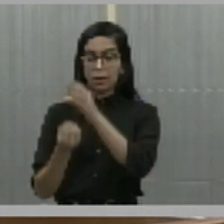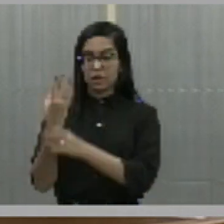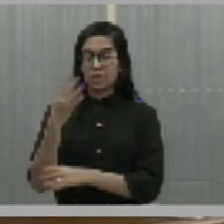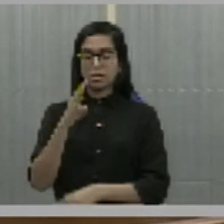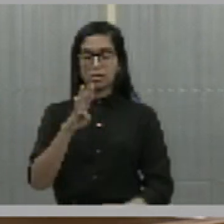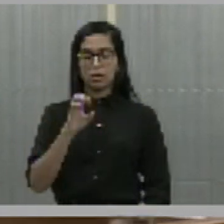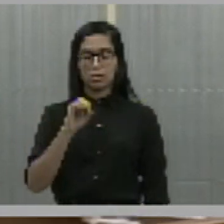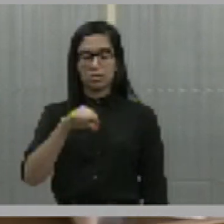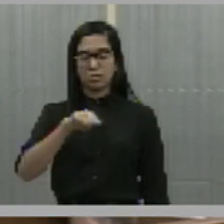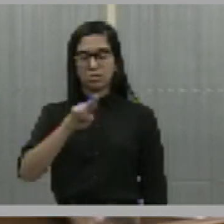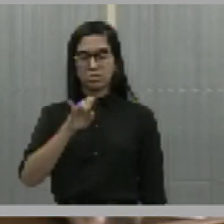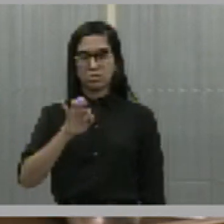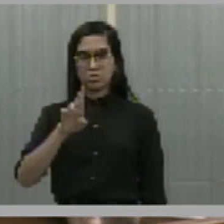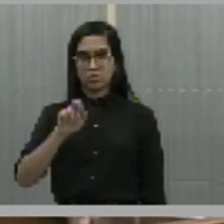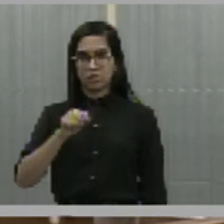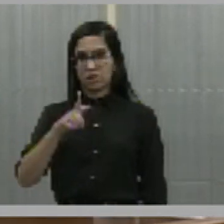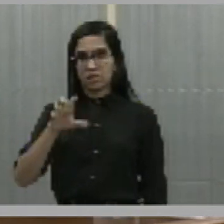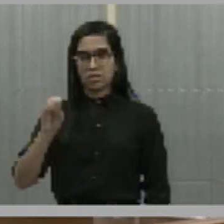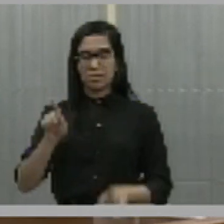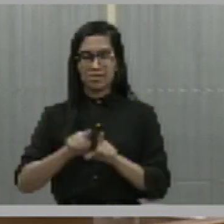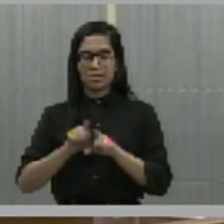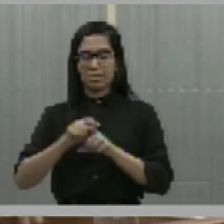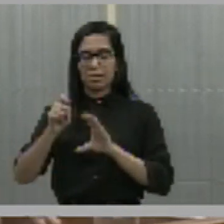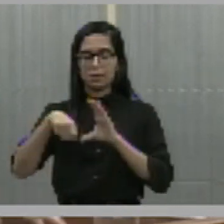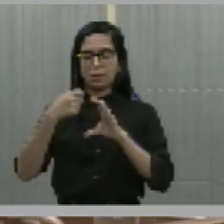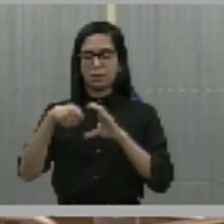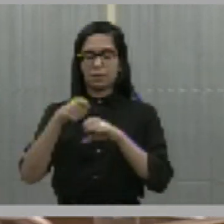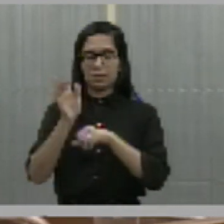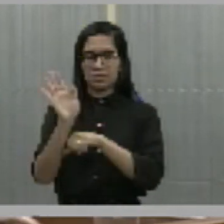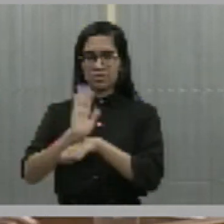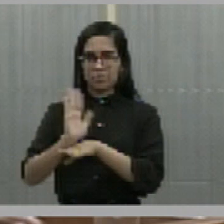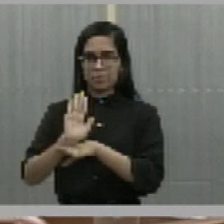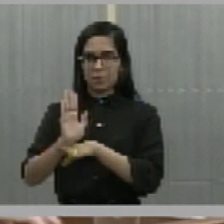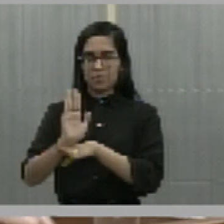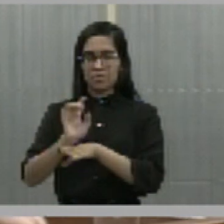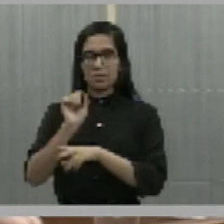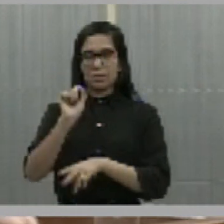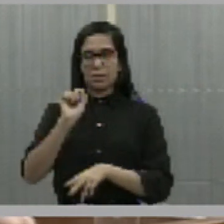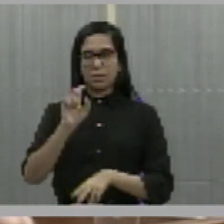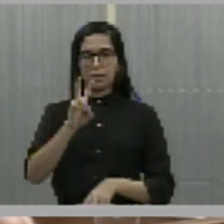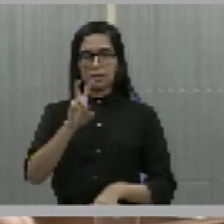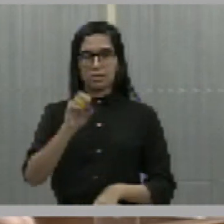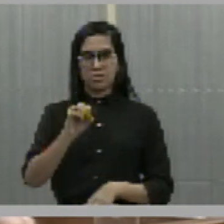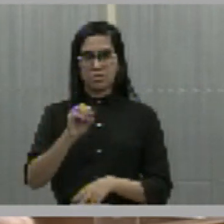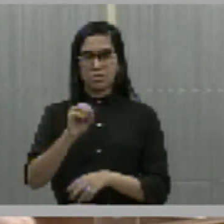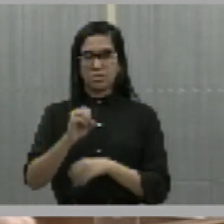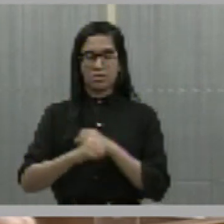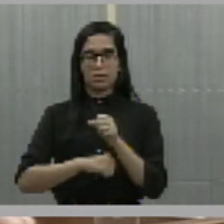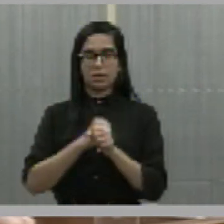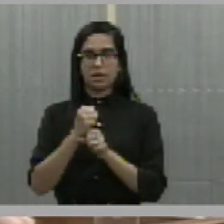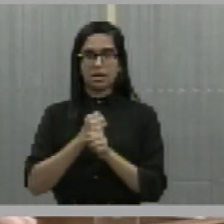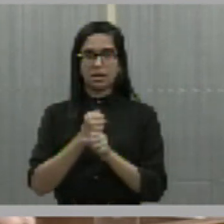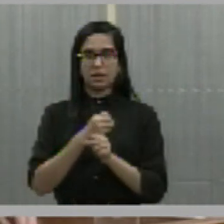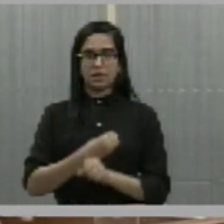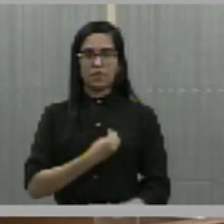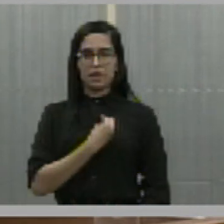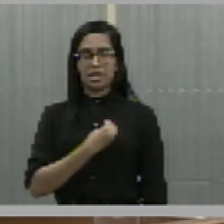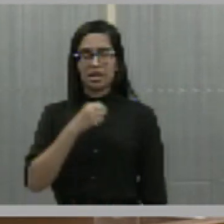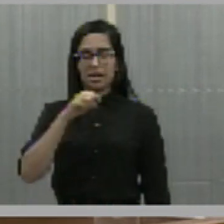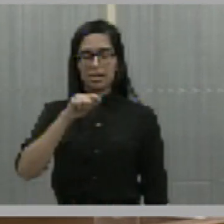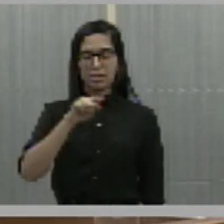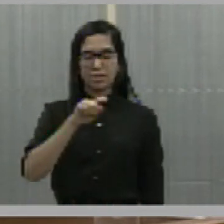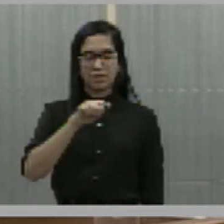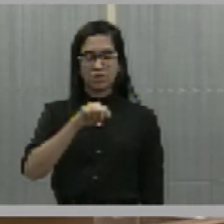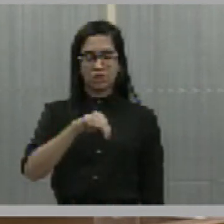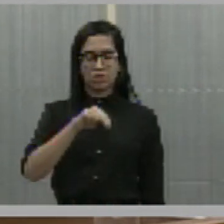como também naquele documentário que comemora 50 anos de Niede, um documentário que chegou,